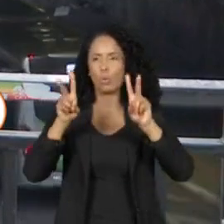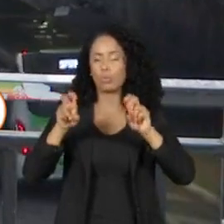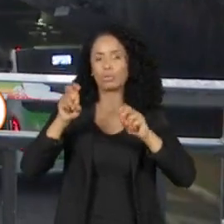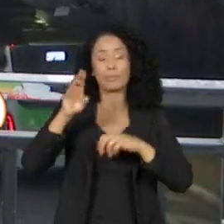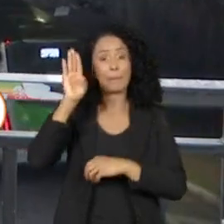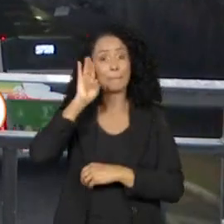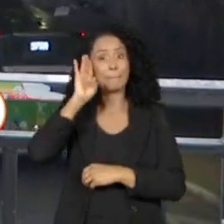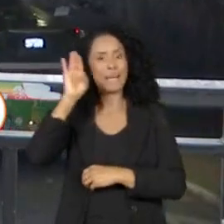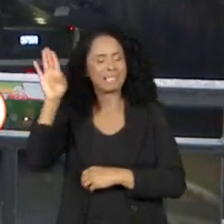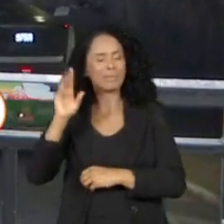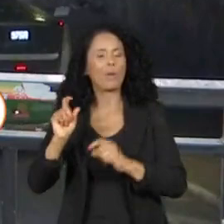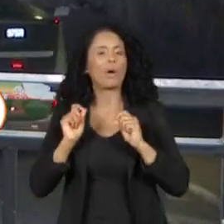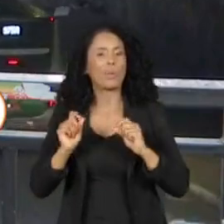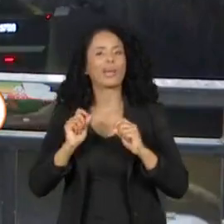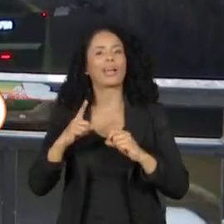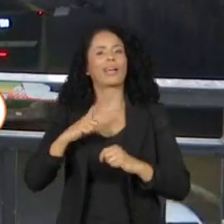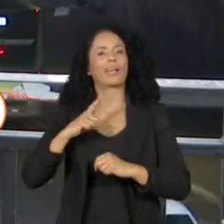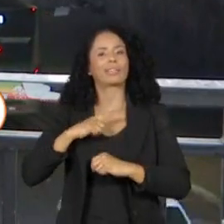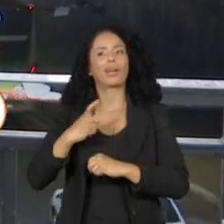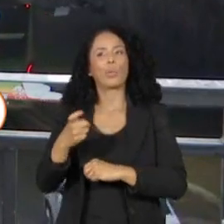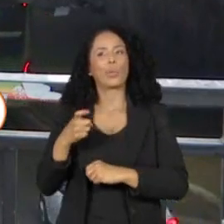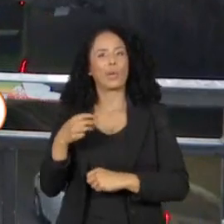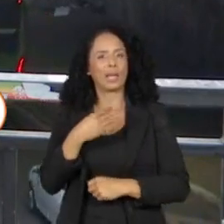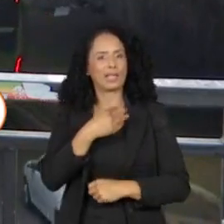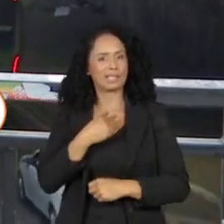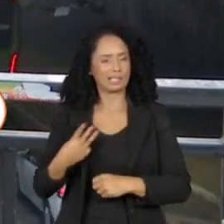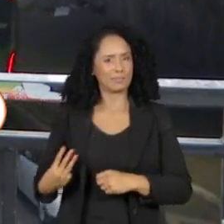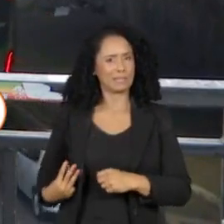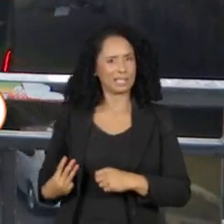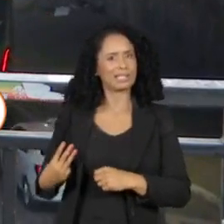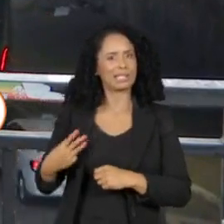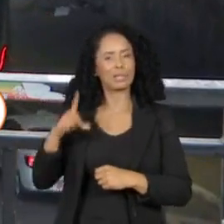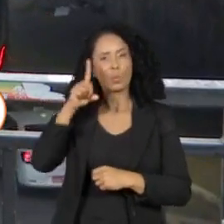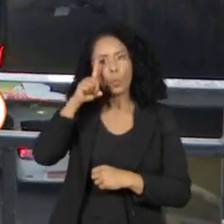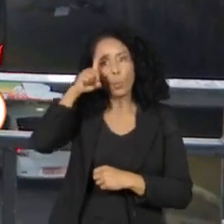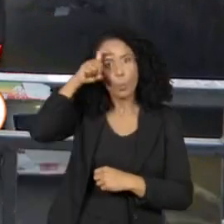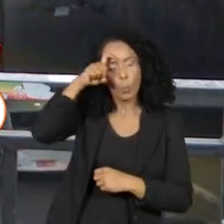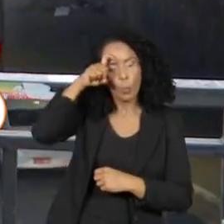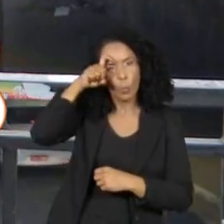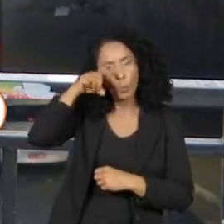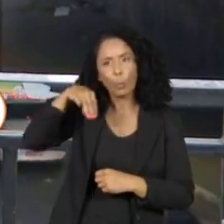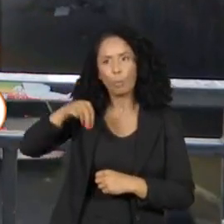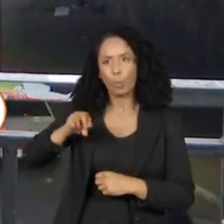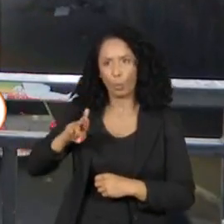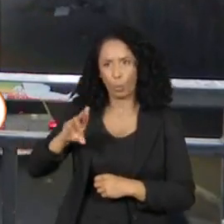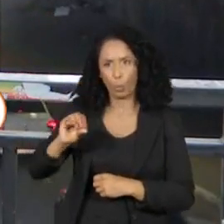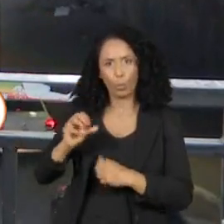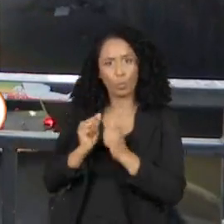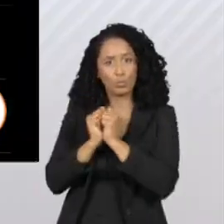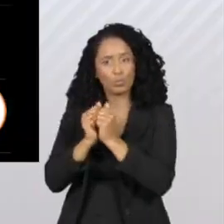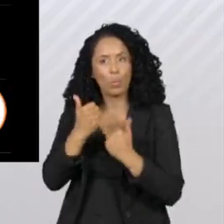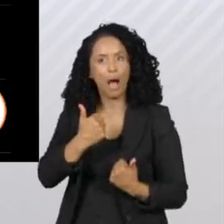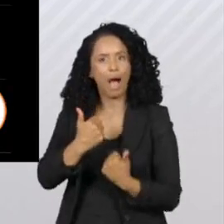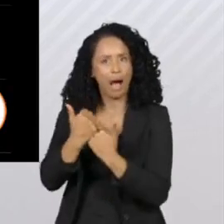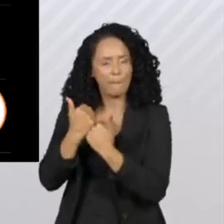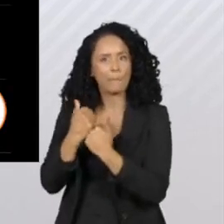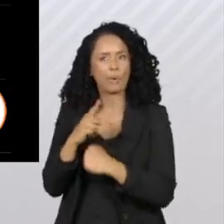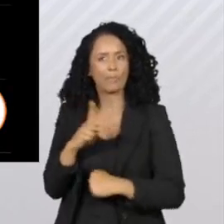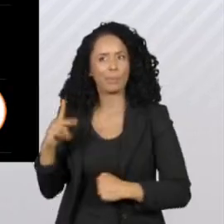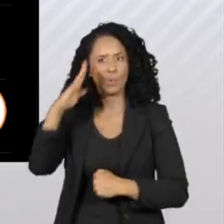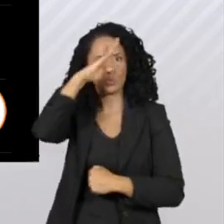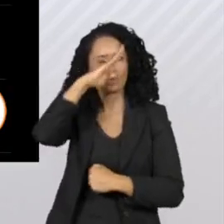internautas foi a presença do ex-ministro Sérgio Moro na comitiva do presidente Jair Bolsonaro. Apoiadores de Lula